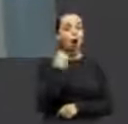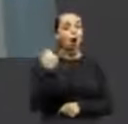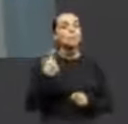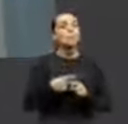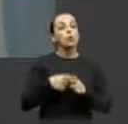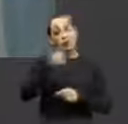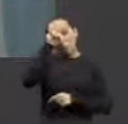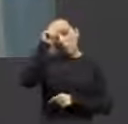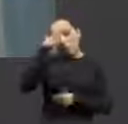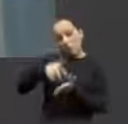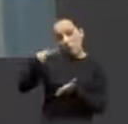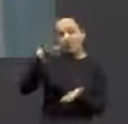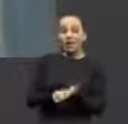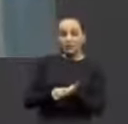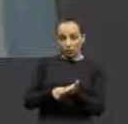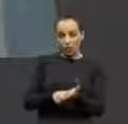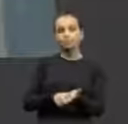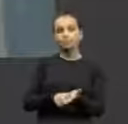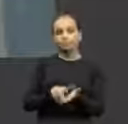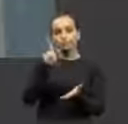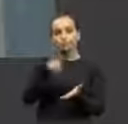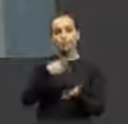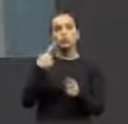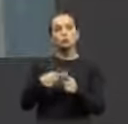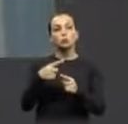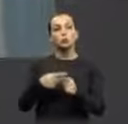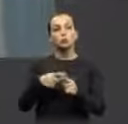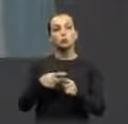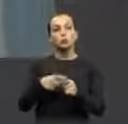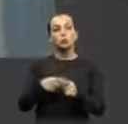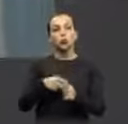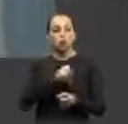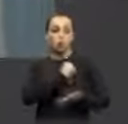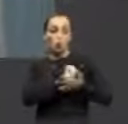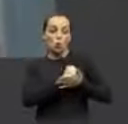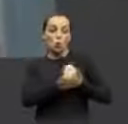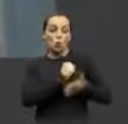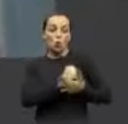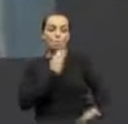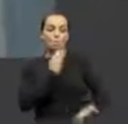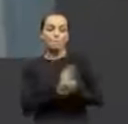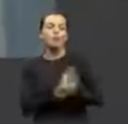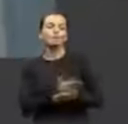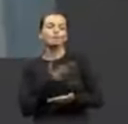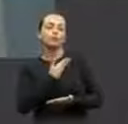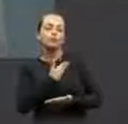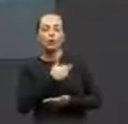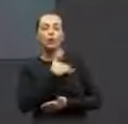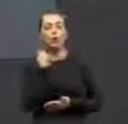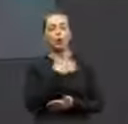Casa. Seu falecimento deu-se por insuficiência cardíaca. Lamentável, grande amigo que se vai.